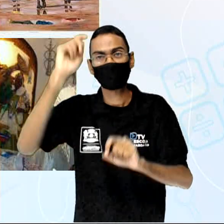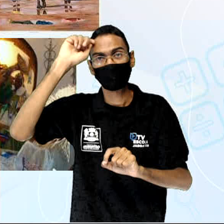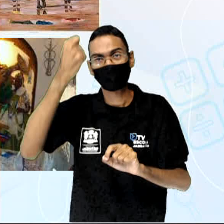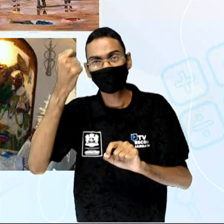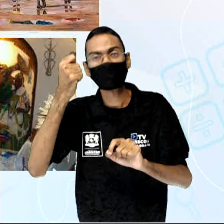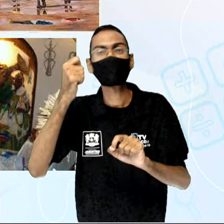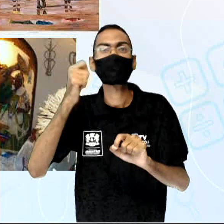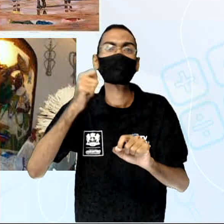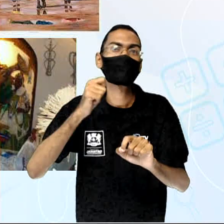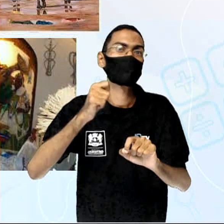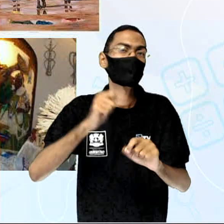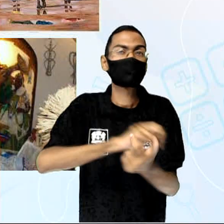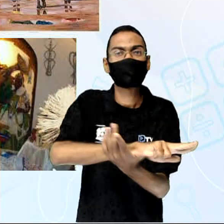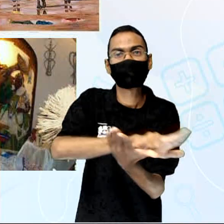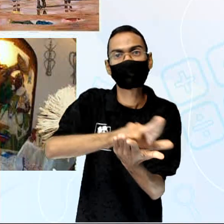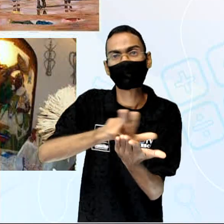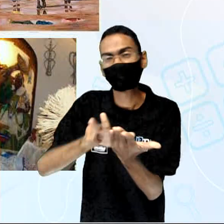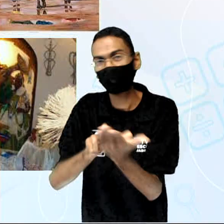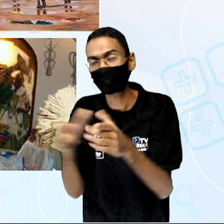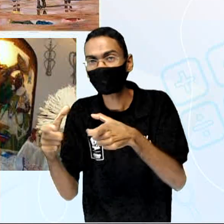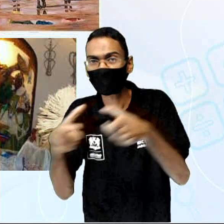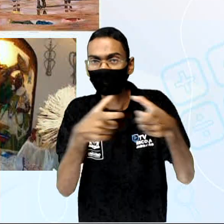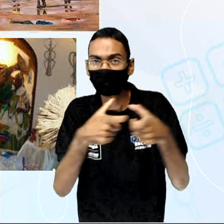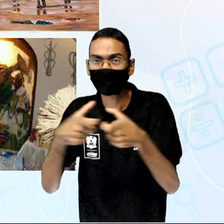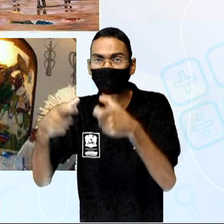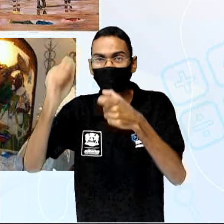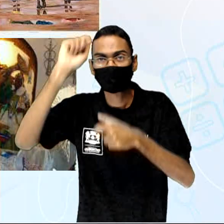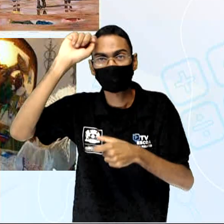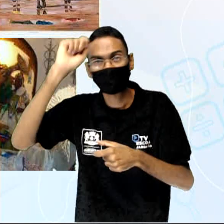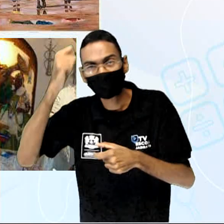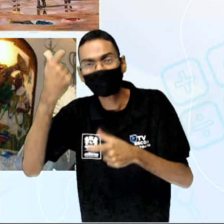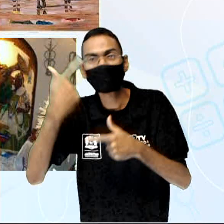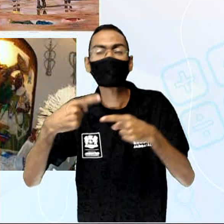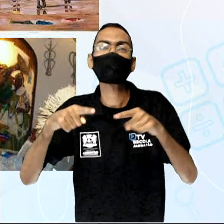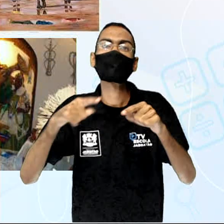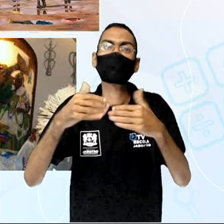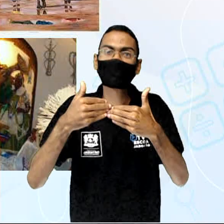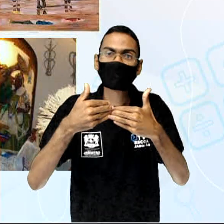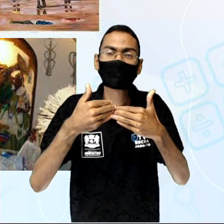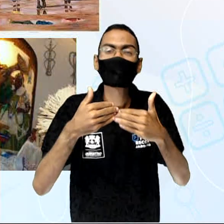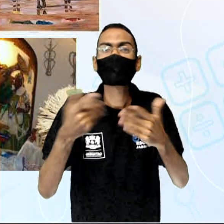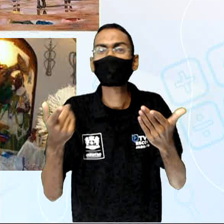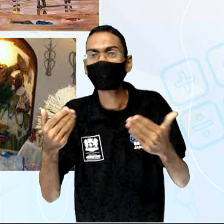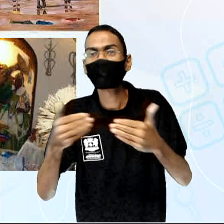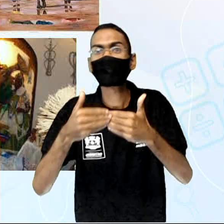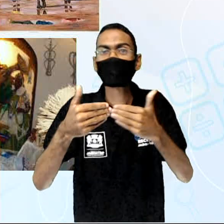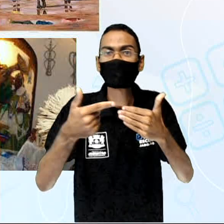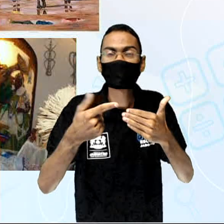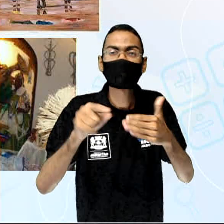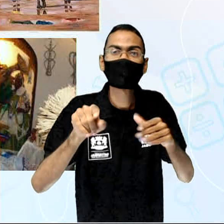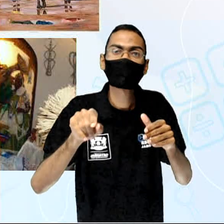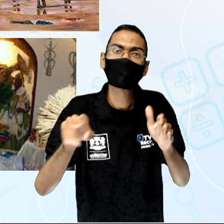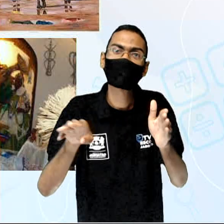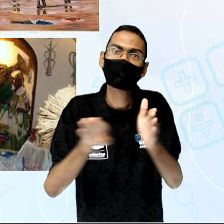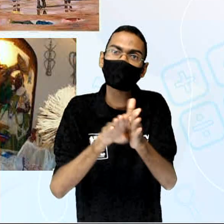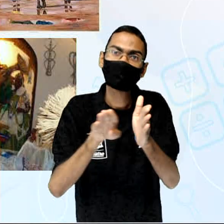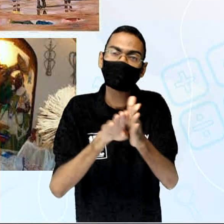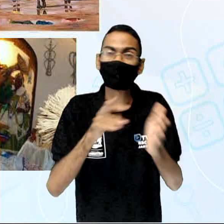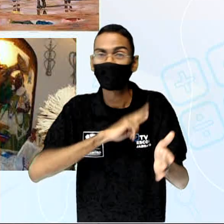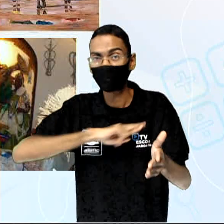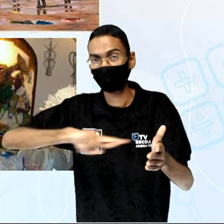de diversas regiões da África, chegaram com os seus sistemas religiosos e animistas,